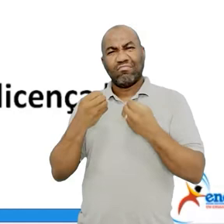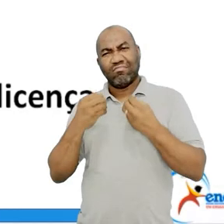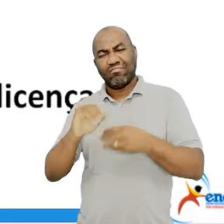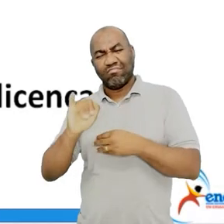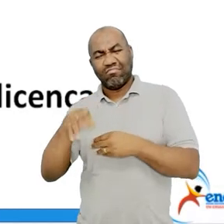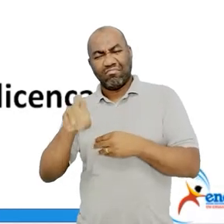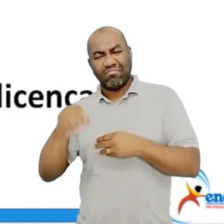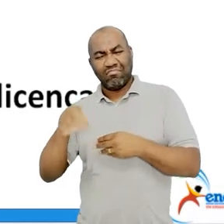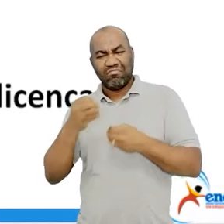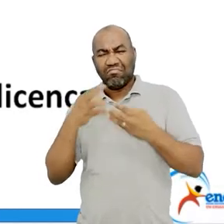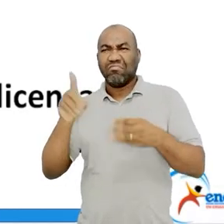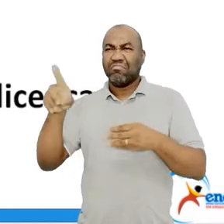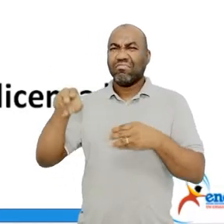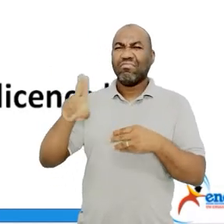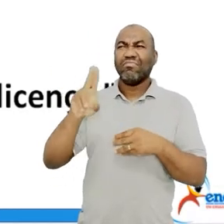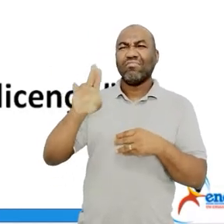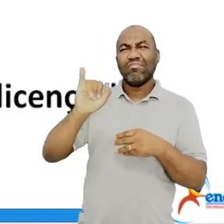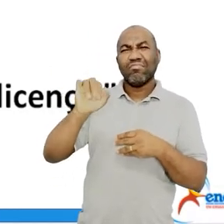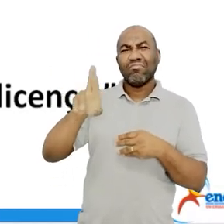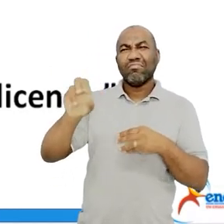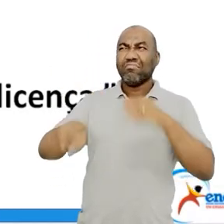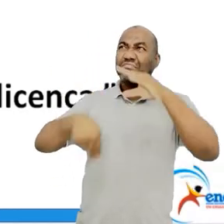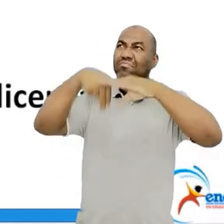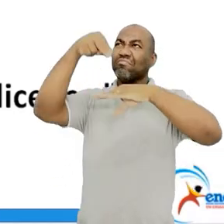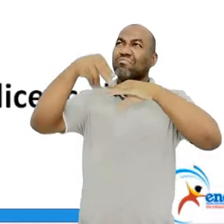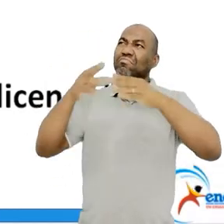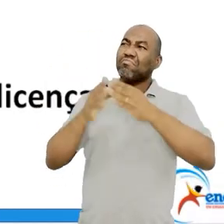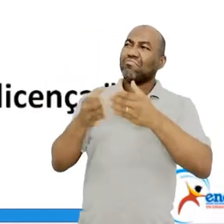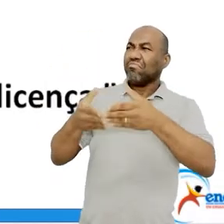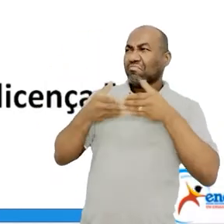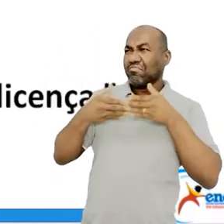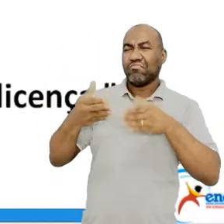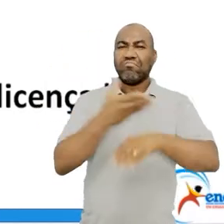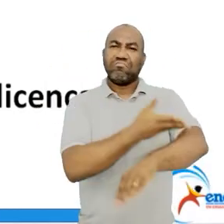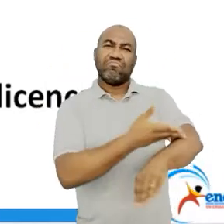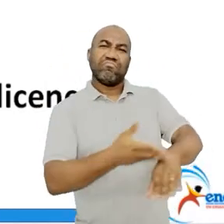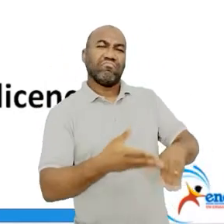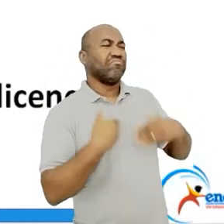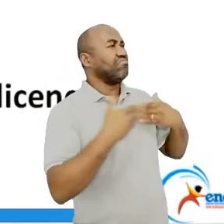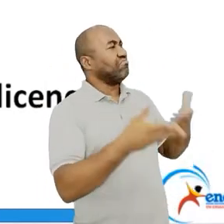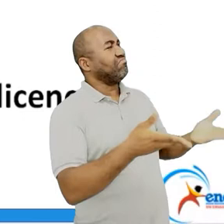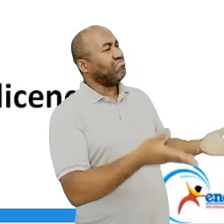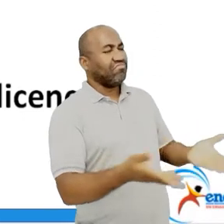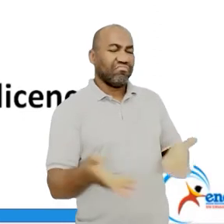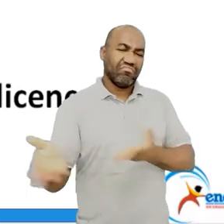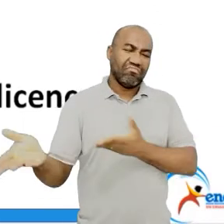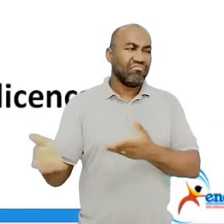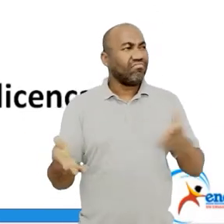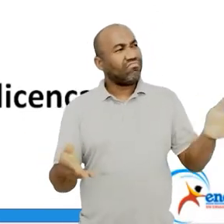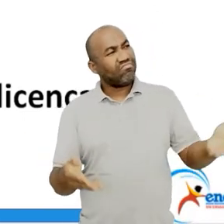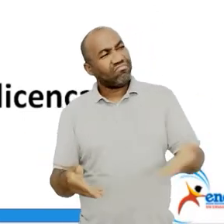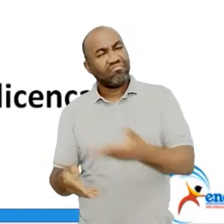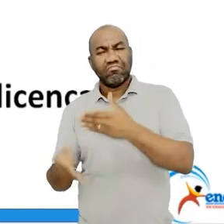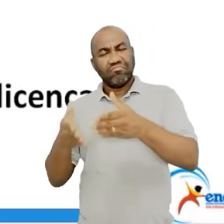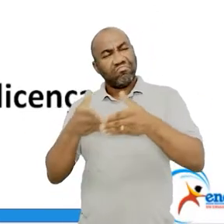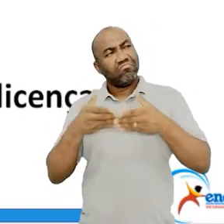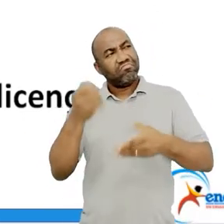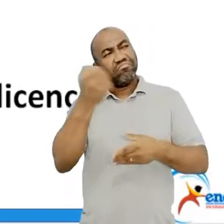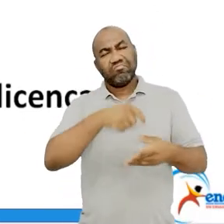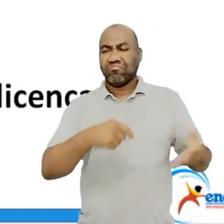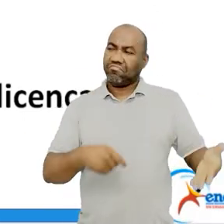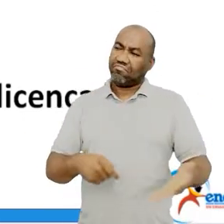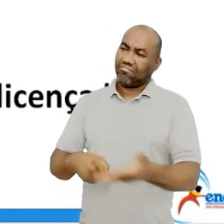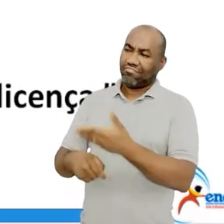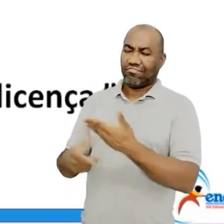a Irene entrando no céu. Licença, meu branco. E São Pedro bonachão? Entra, Irene. Você não precisa pedir licença.